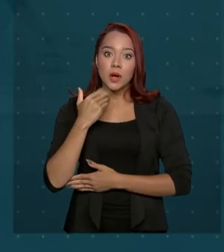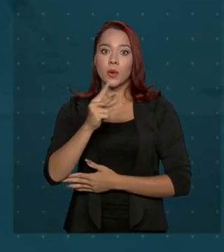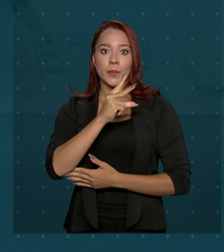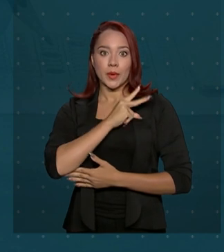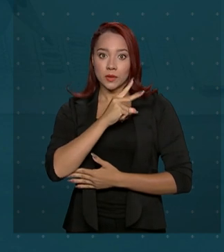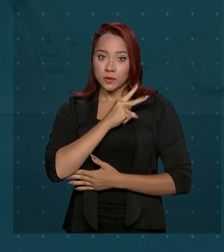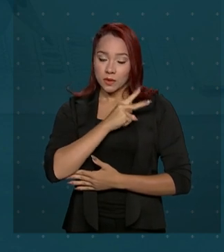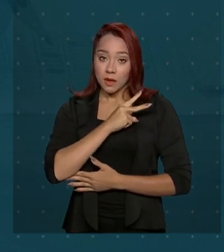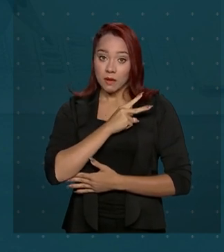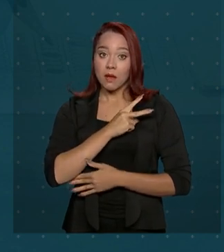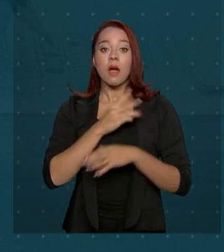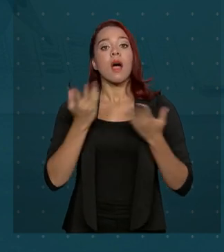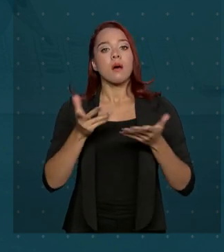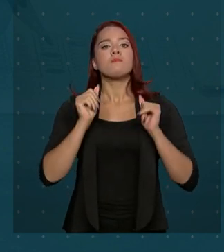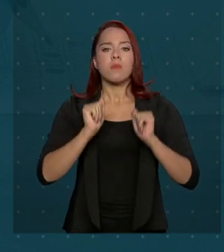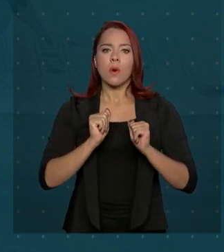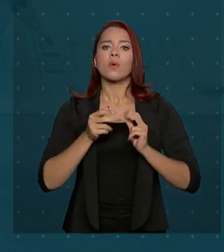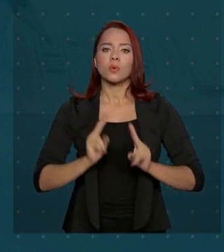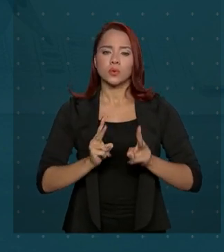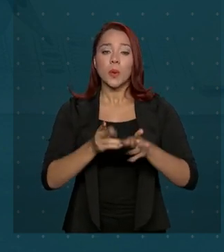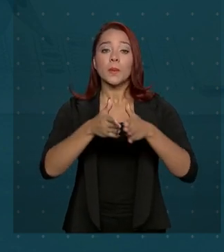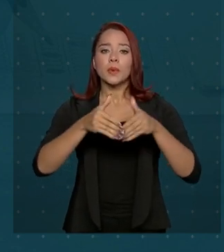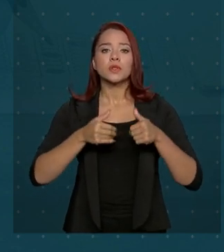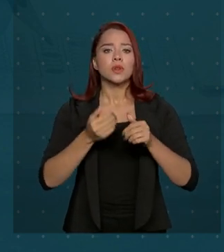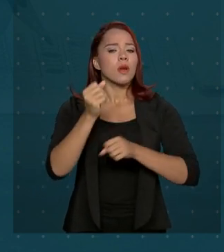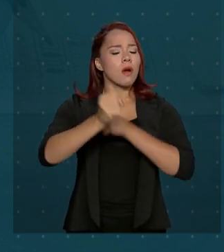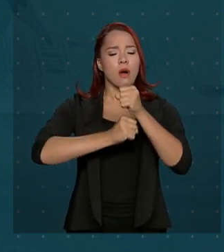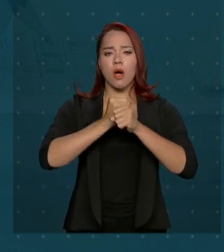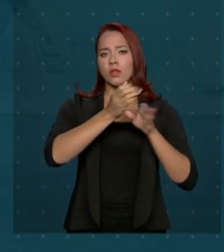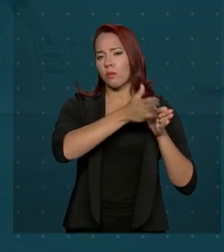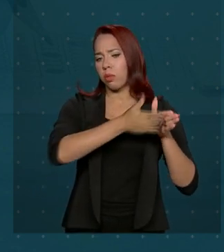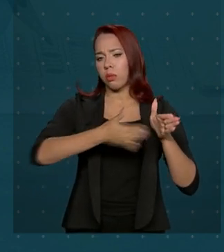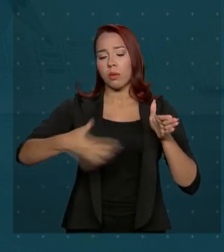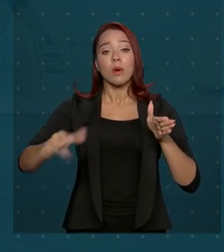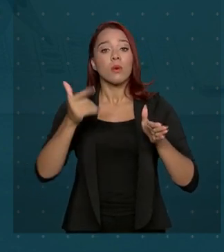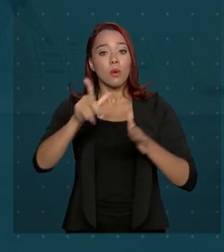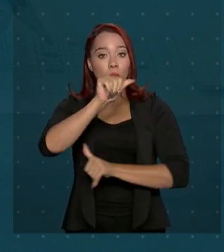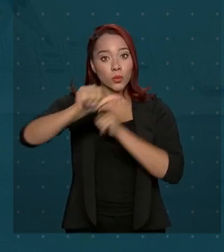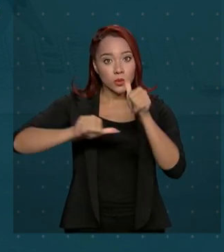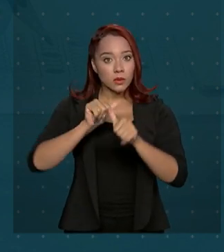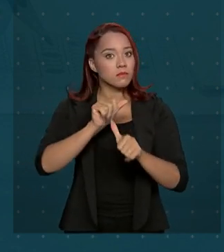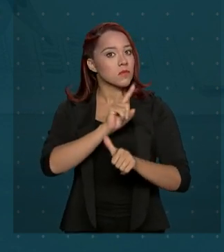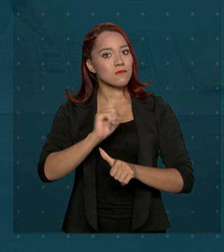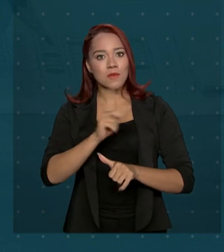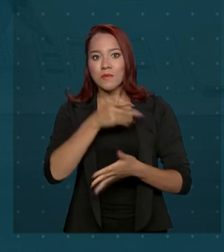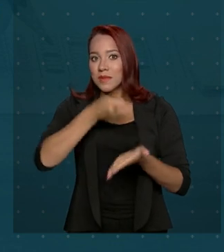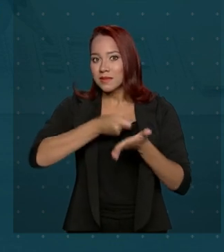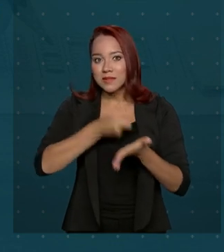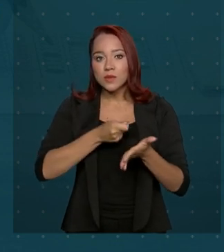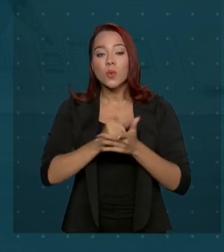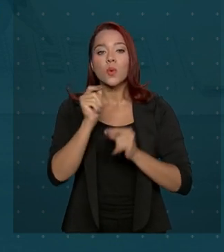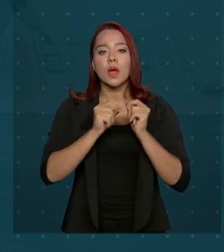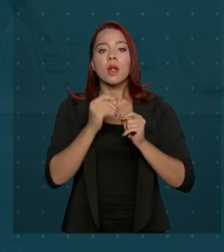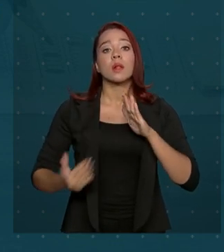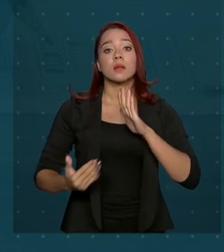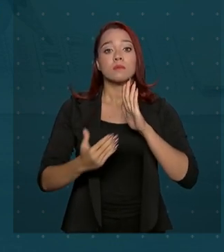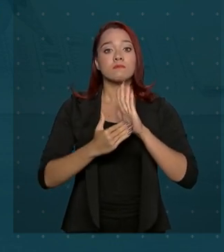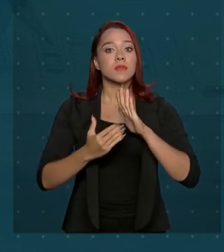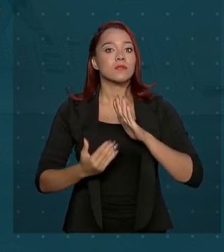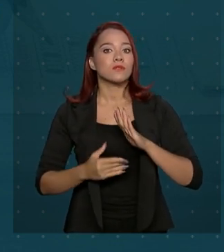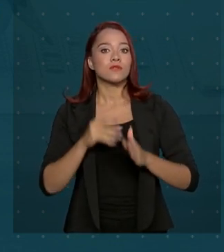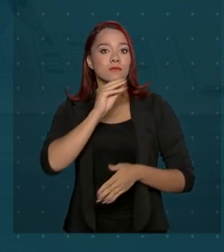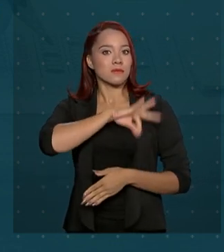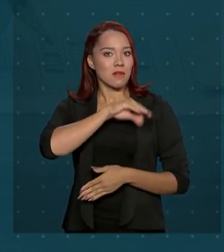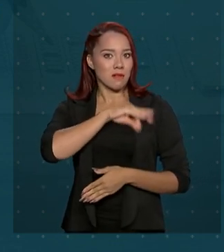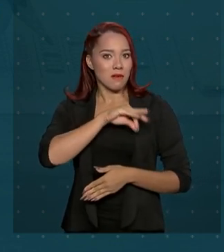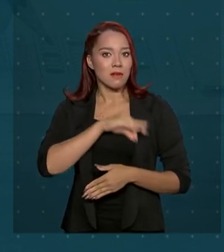bancos privados, vai poder ser solicitado o ano todo. Outra mudança é que não será mais exigido um limite máximo de